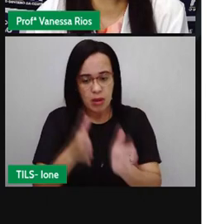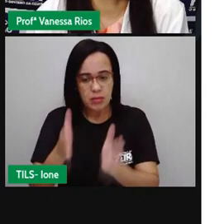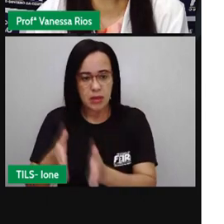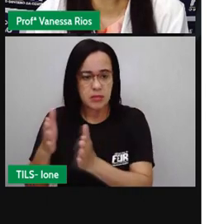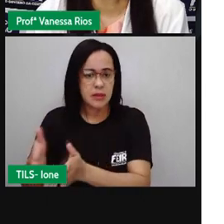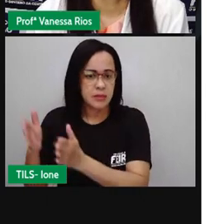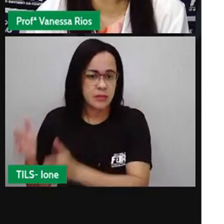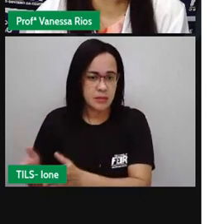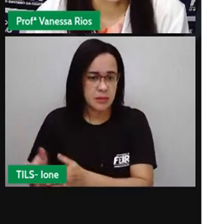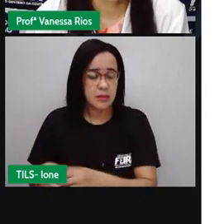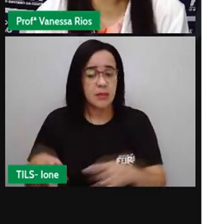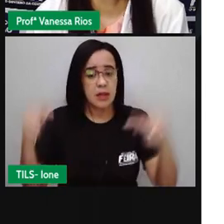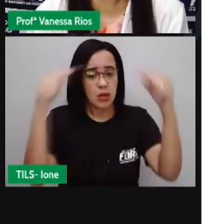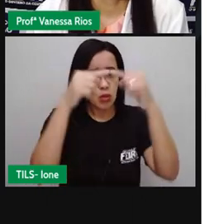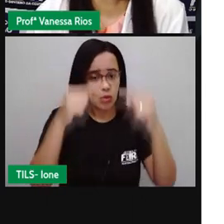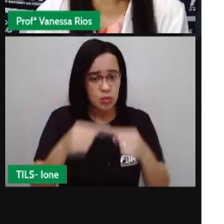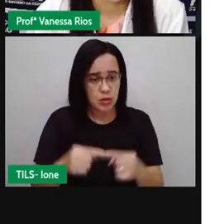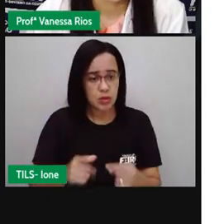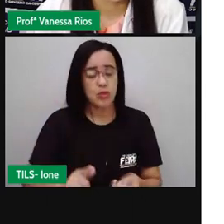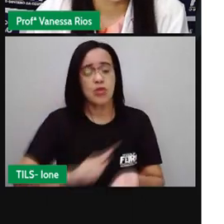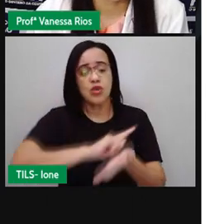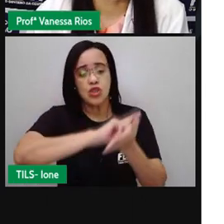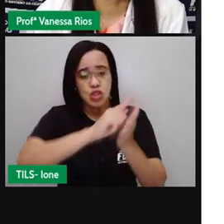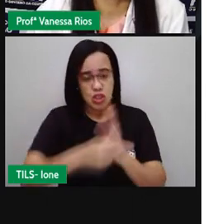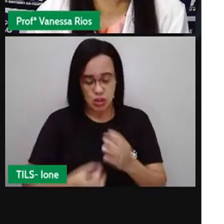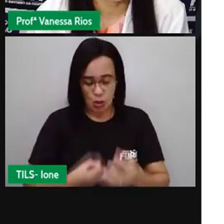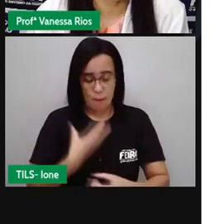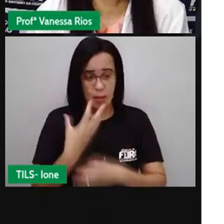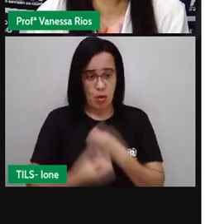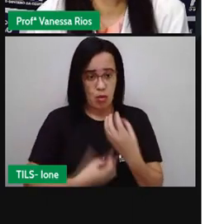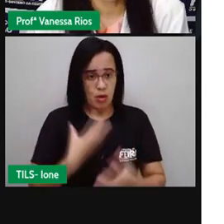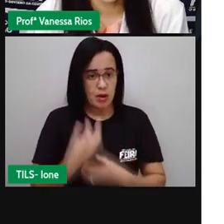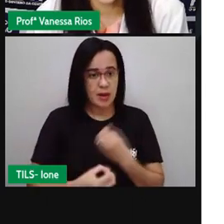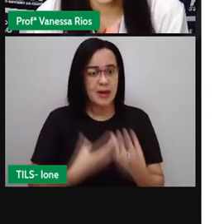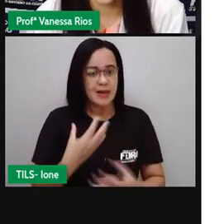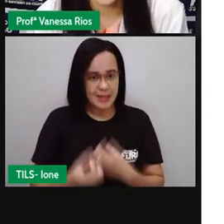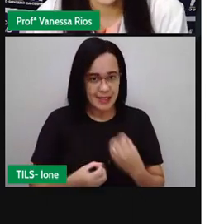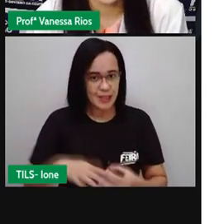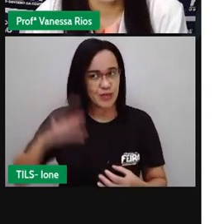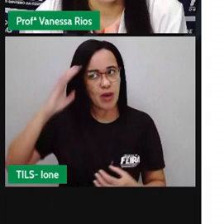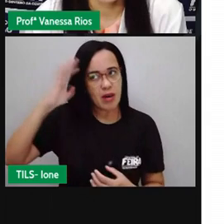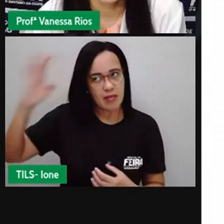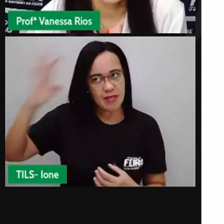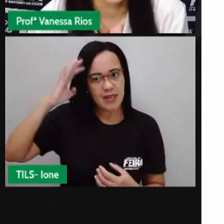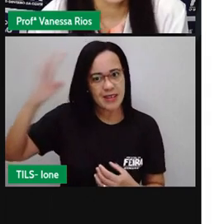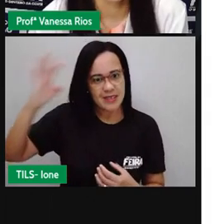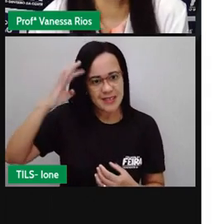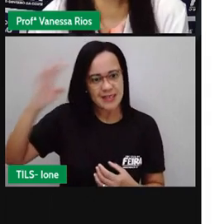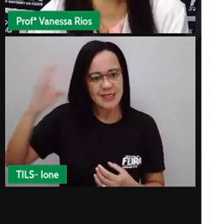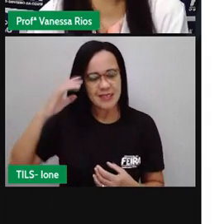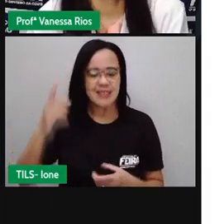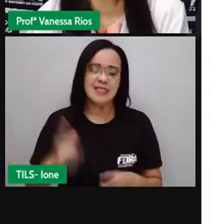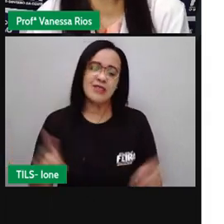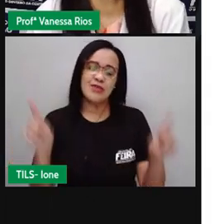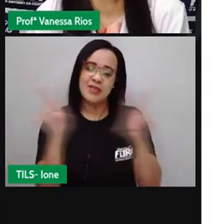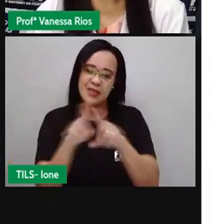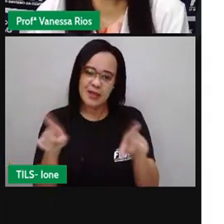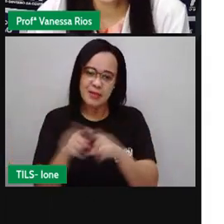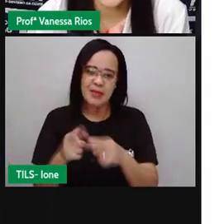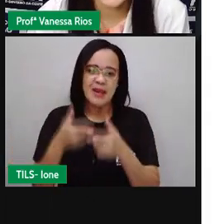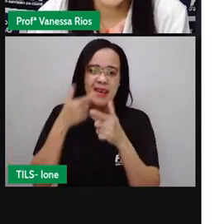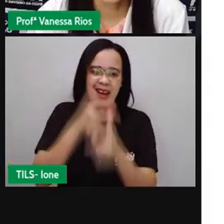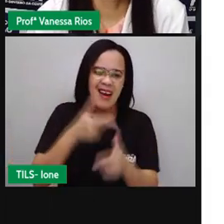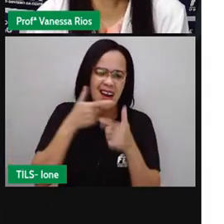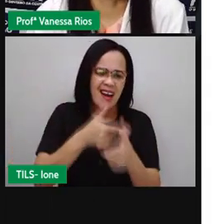poético, crítico, reflexivo ou humorístico, por exemplo. Então, a crônica, ela